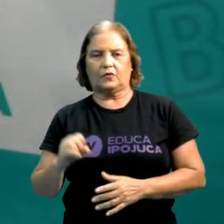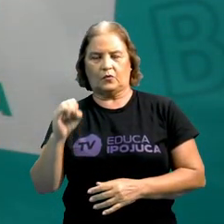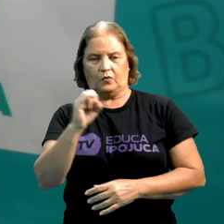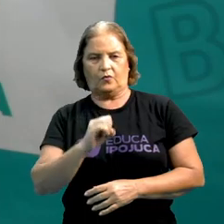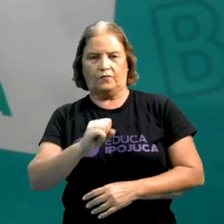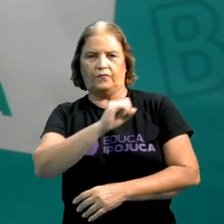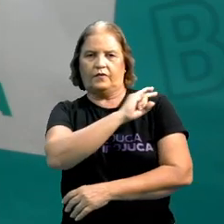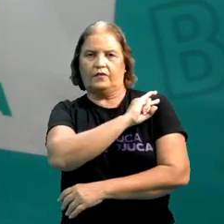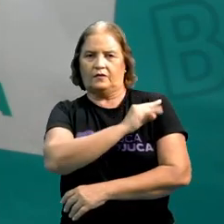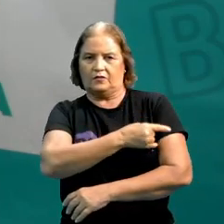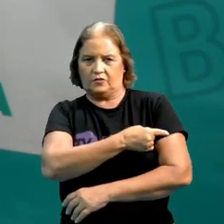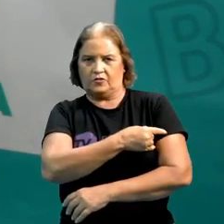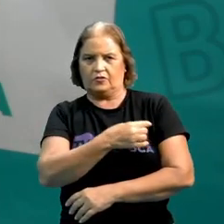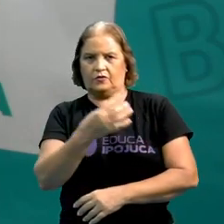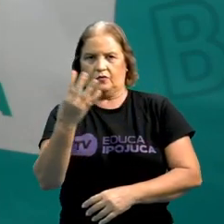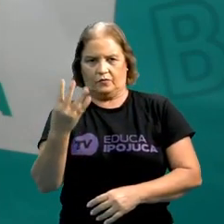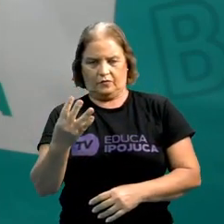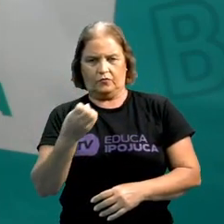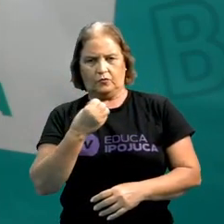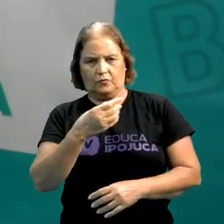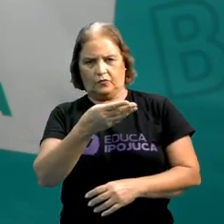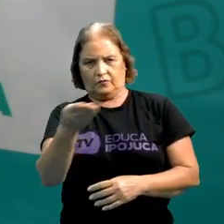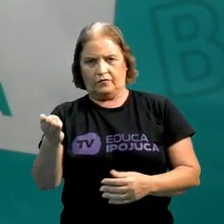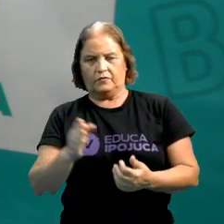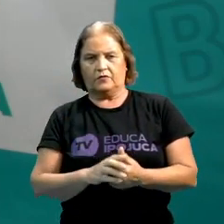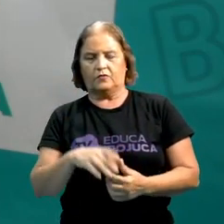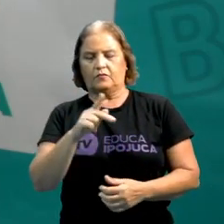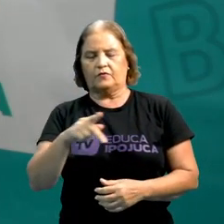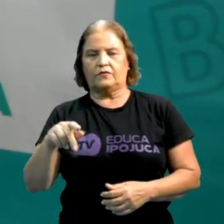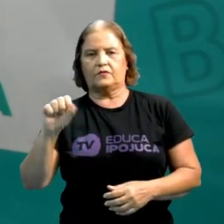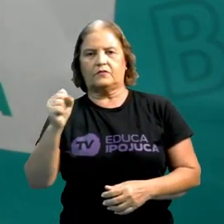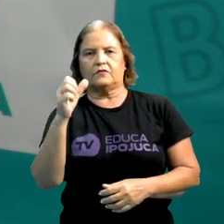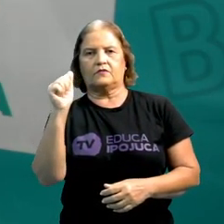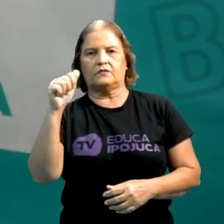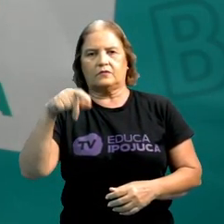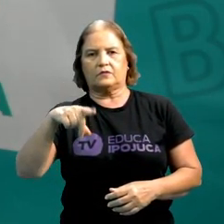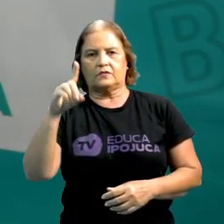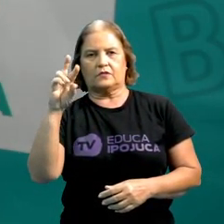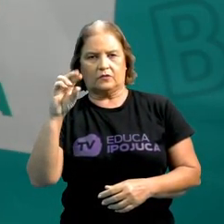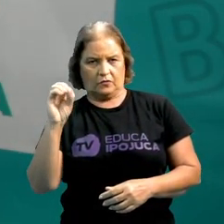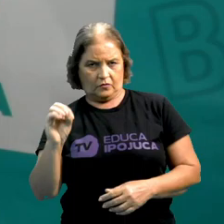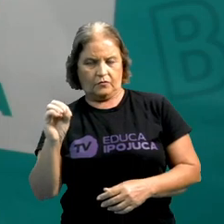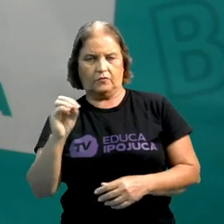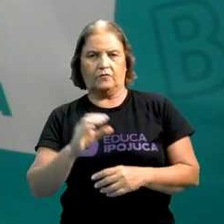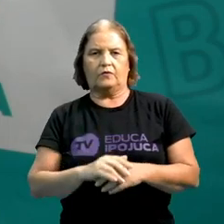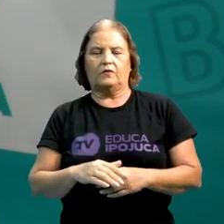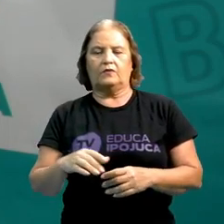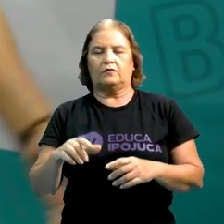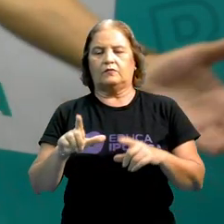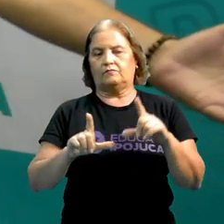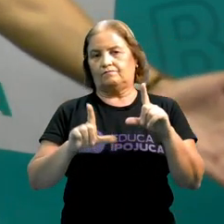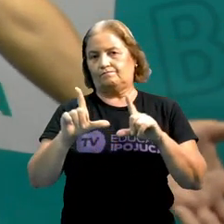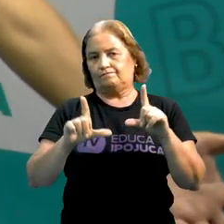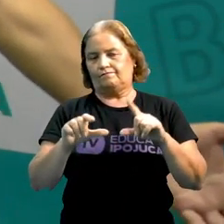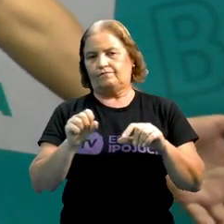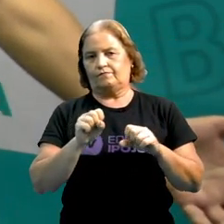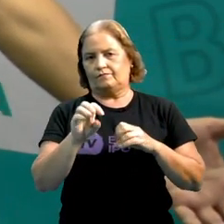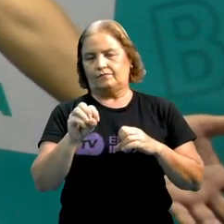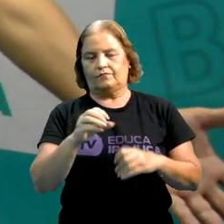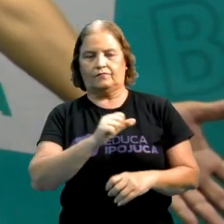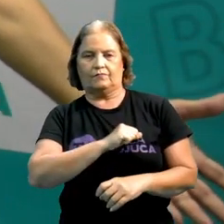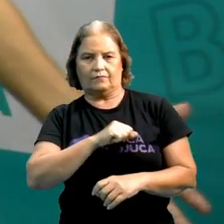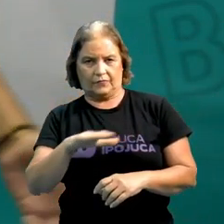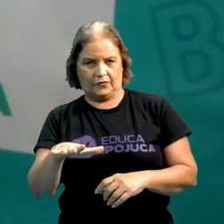Olá, Eja4, tudo bom com vocês? Professor Sandro Guerra, mais uma aula de arte aqui na nossa TV Educa e Pojuca, trazendo conhecimento para